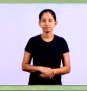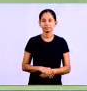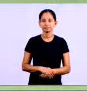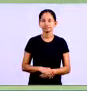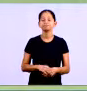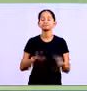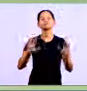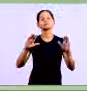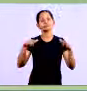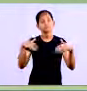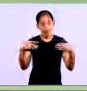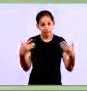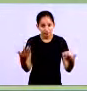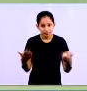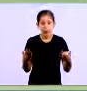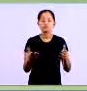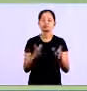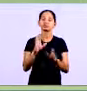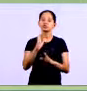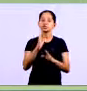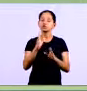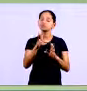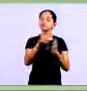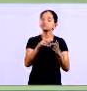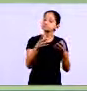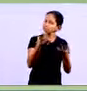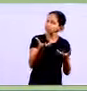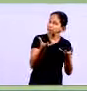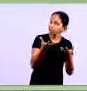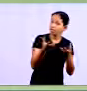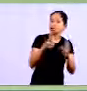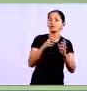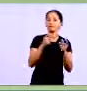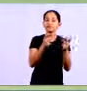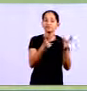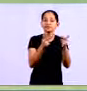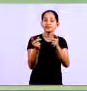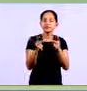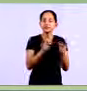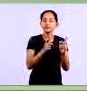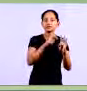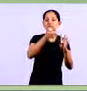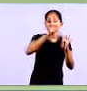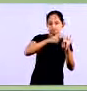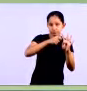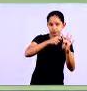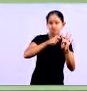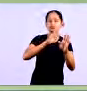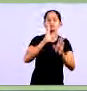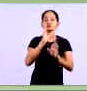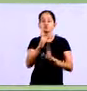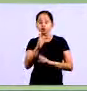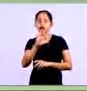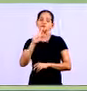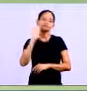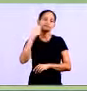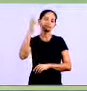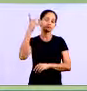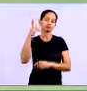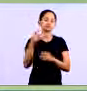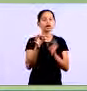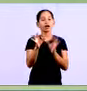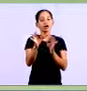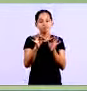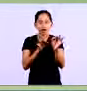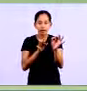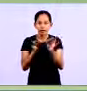realizada a opção pelas vendas a prazo a empresa terá que elaborar um controle de modo que por